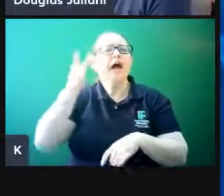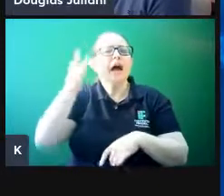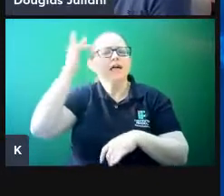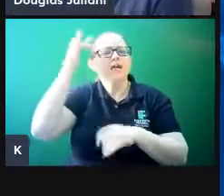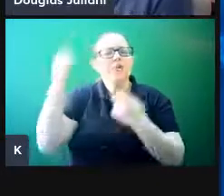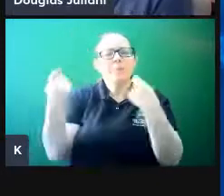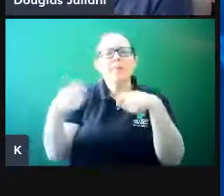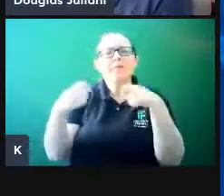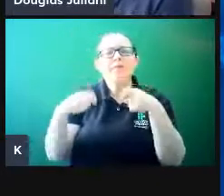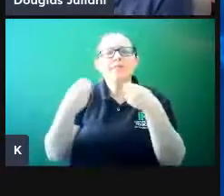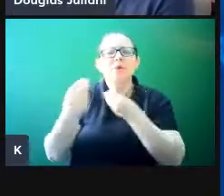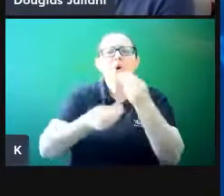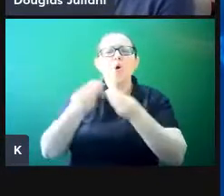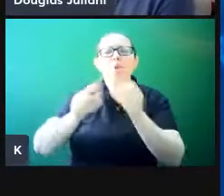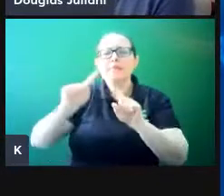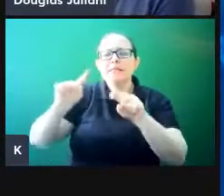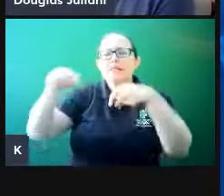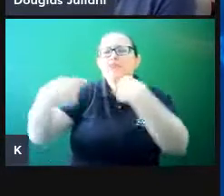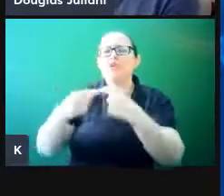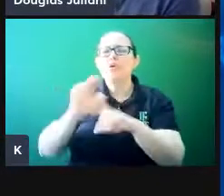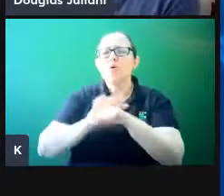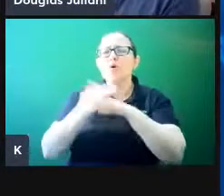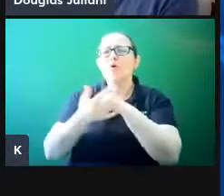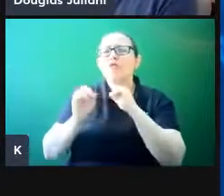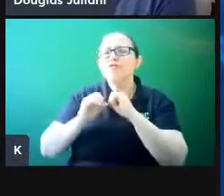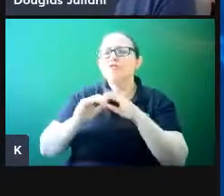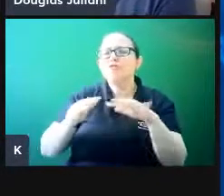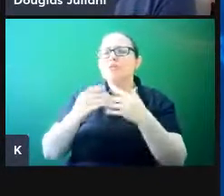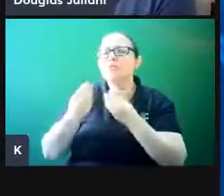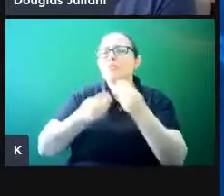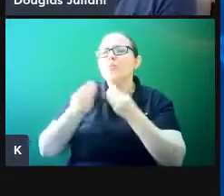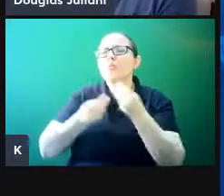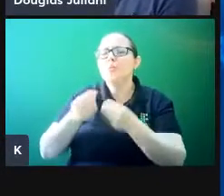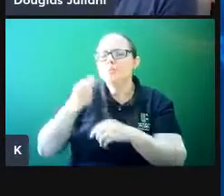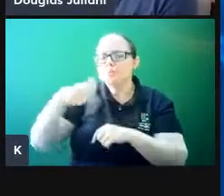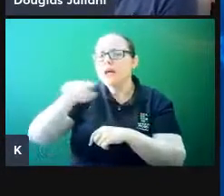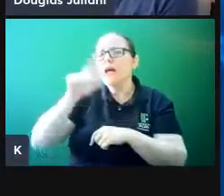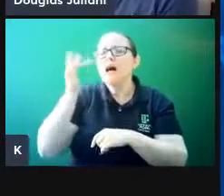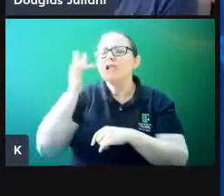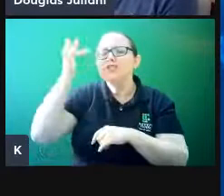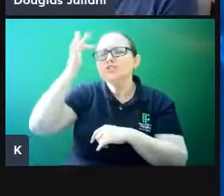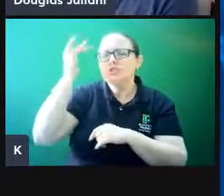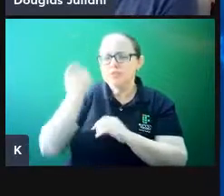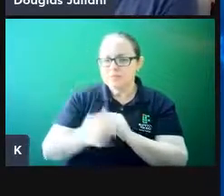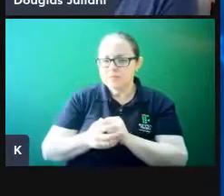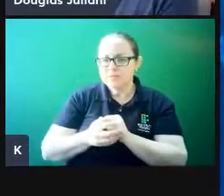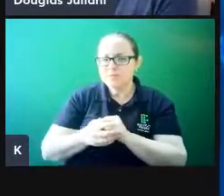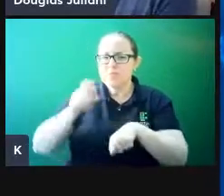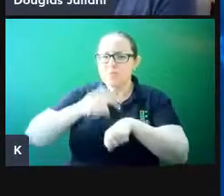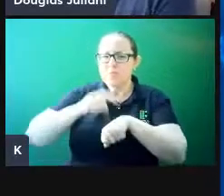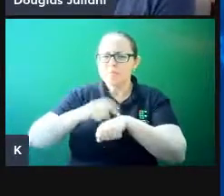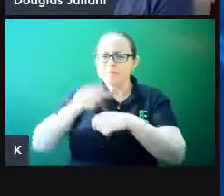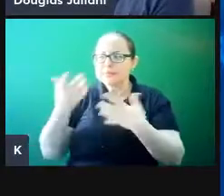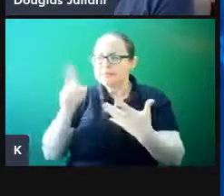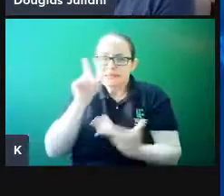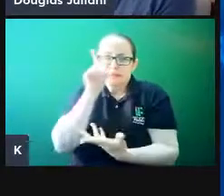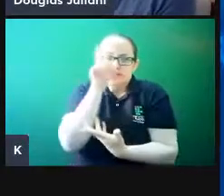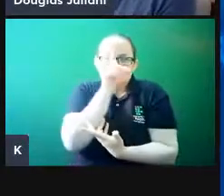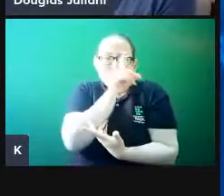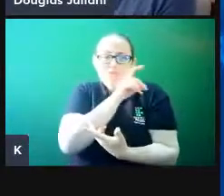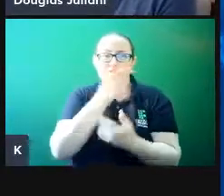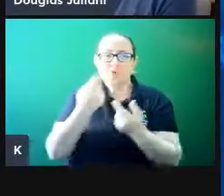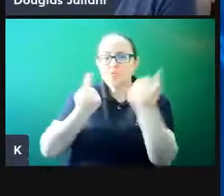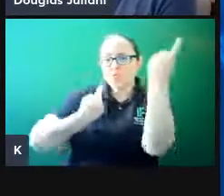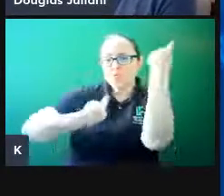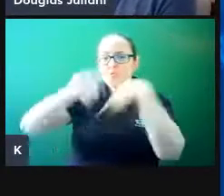precisaram para lidar com esse desafio do COVID-19 lá naquele momento? Naquele momento tão crítico? O que vocês precisaram para superar esse